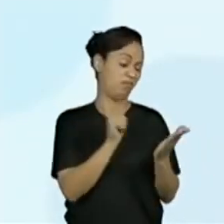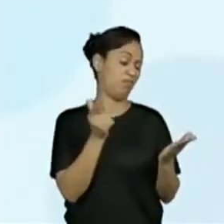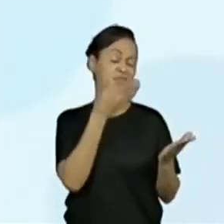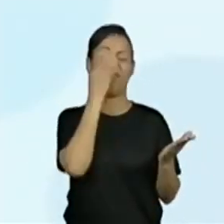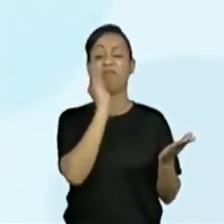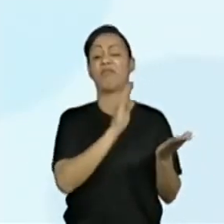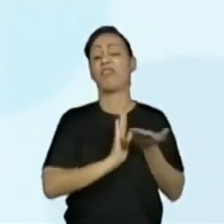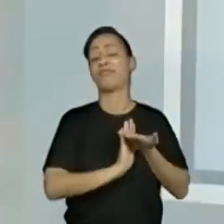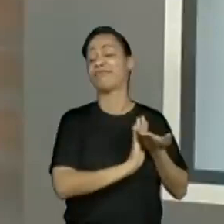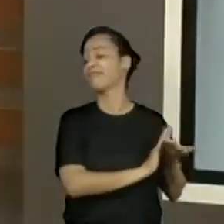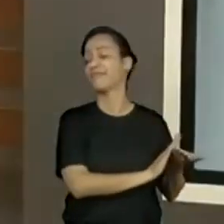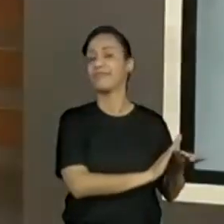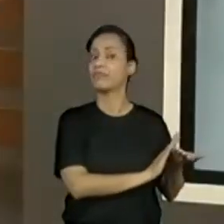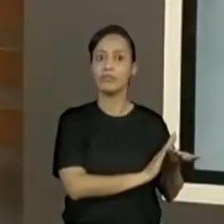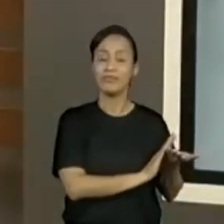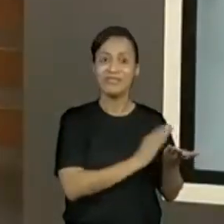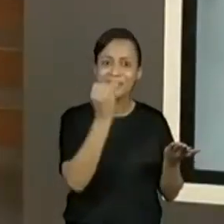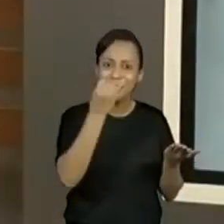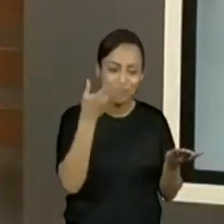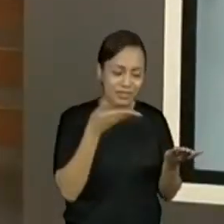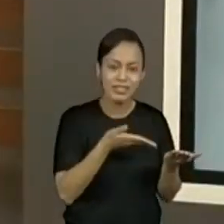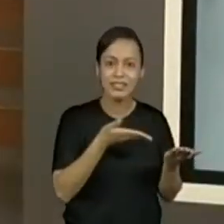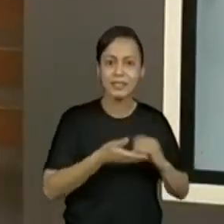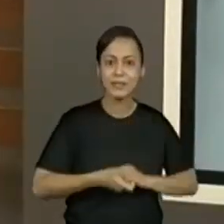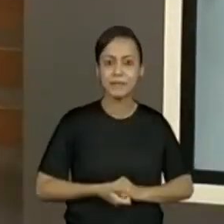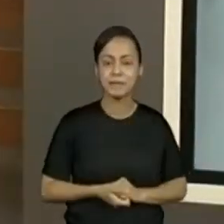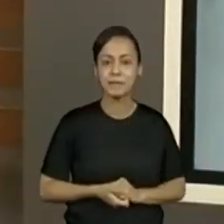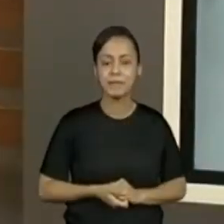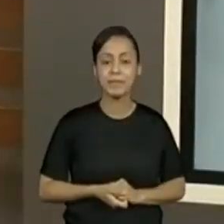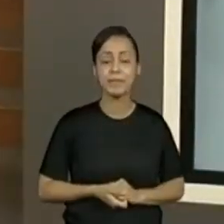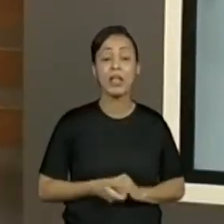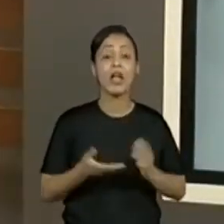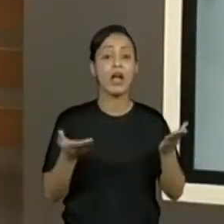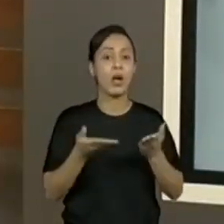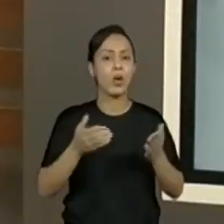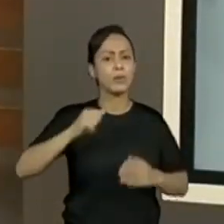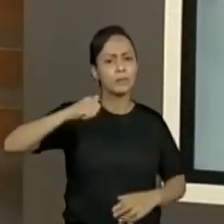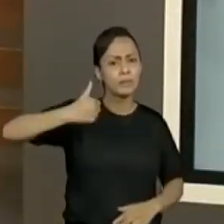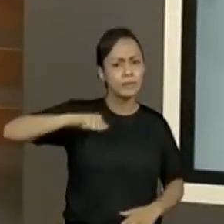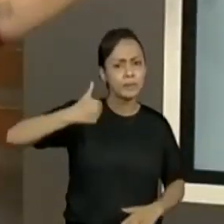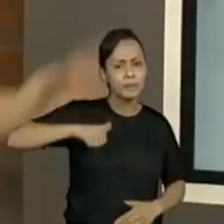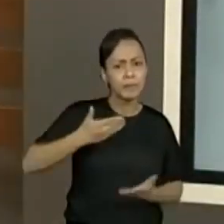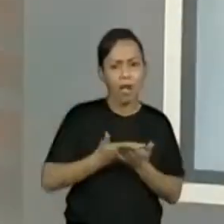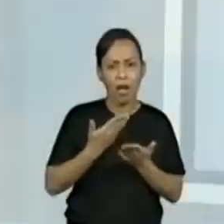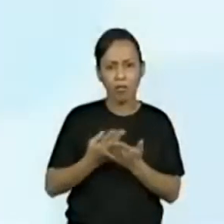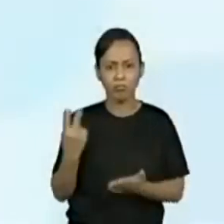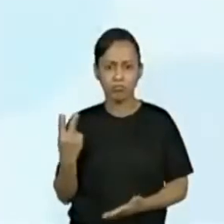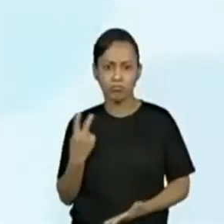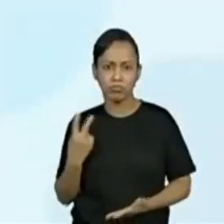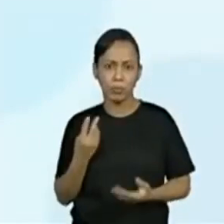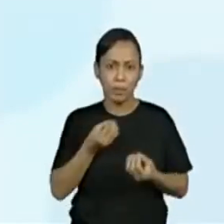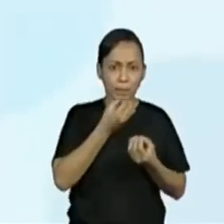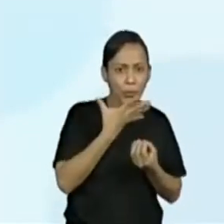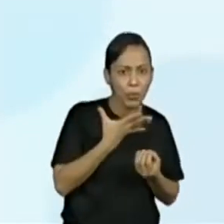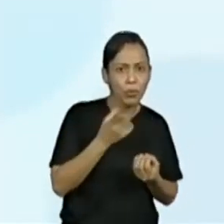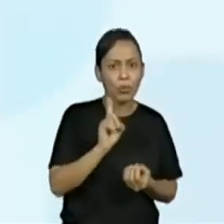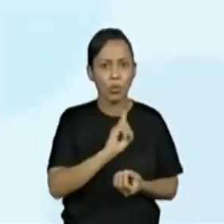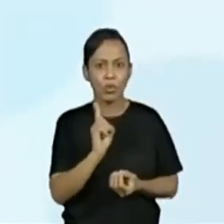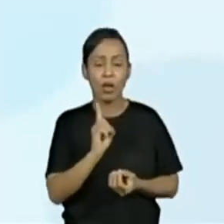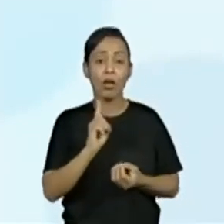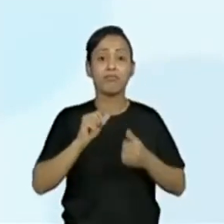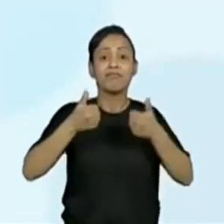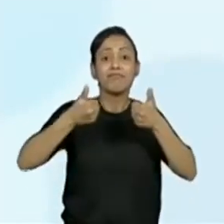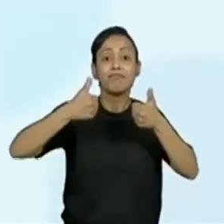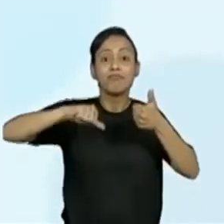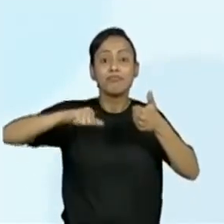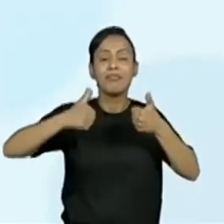aquele jornal que está ali, tá bom? E a gente precisa deixar aqui a nossa avaliação, porque toda a contribuição para crescimento, a